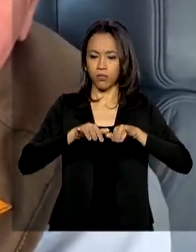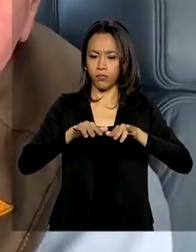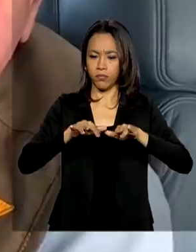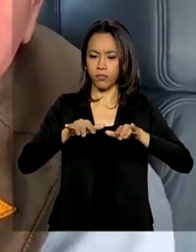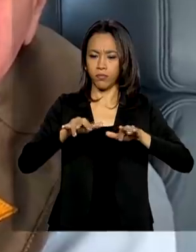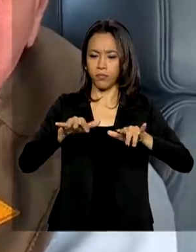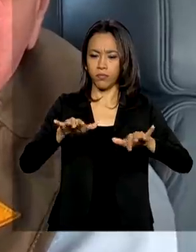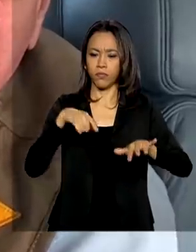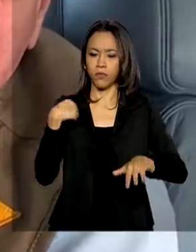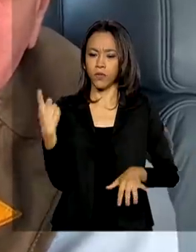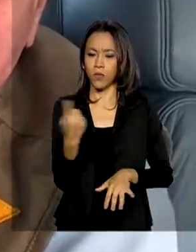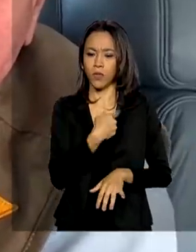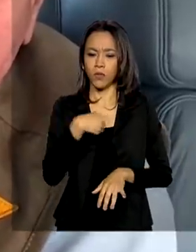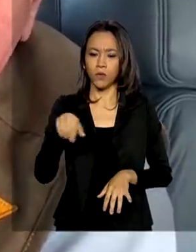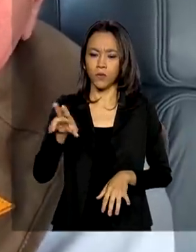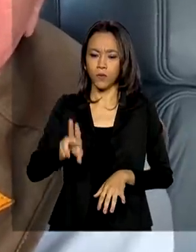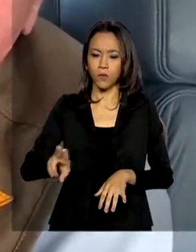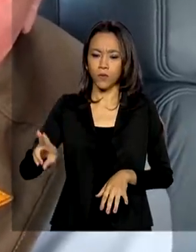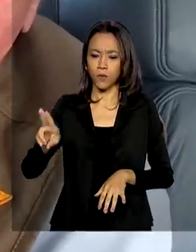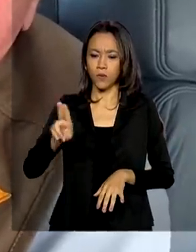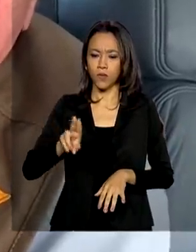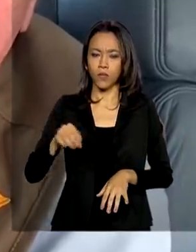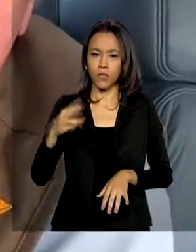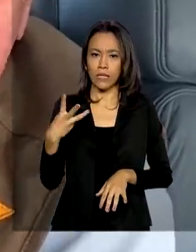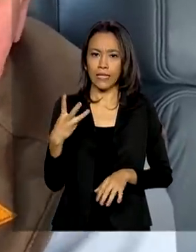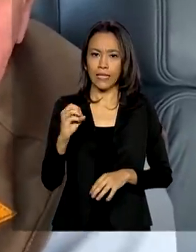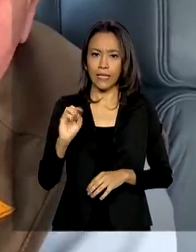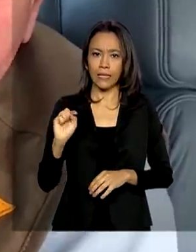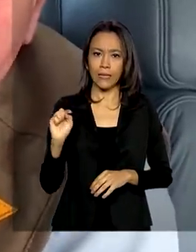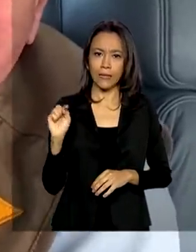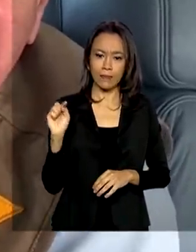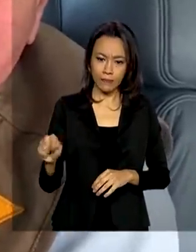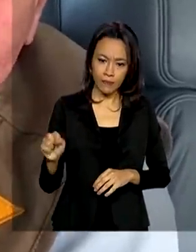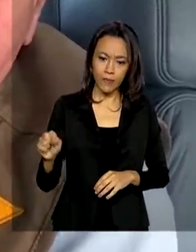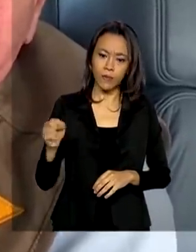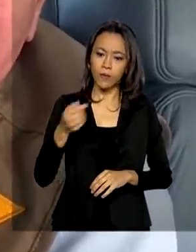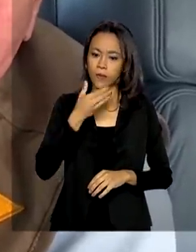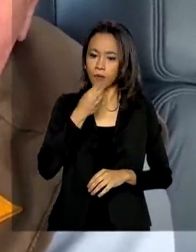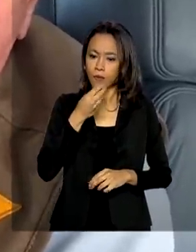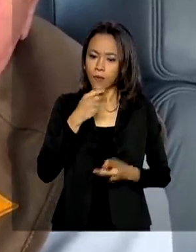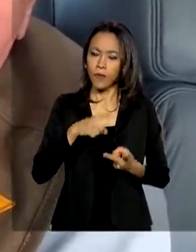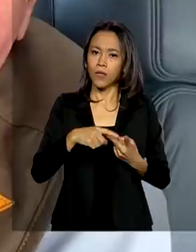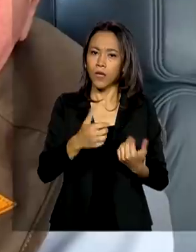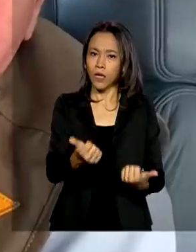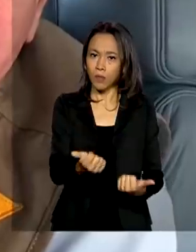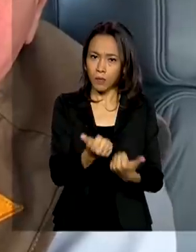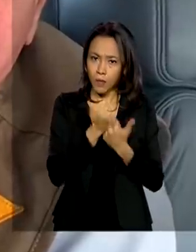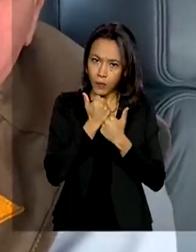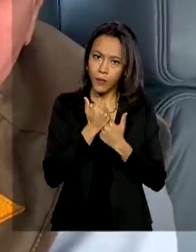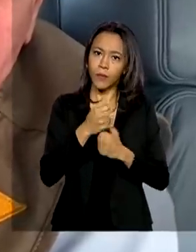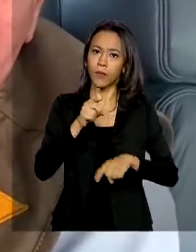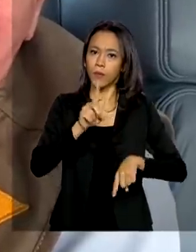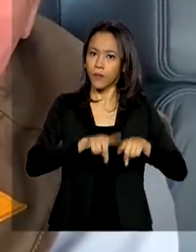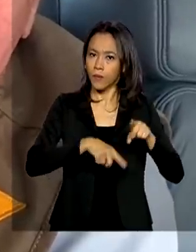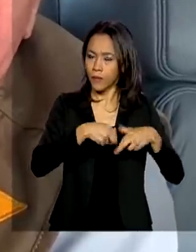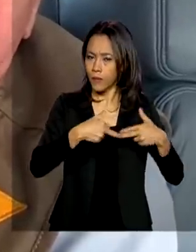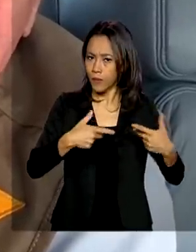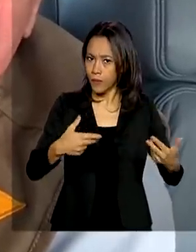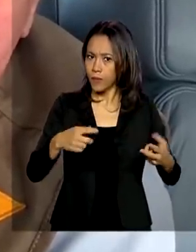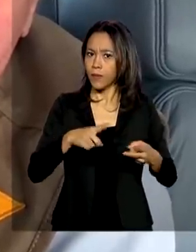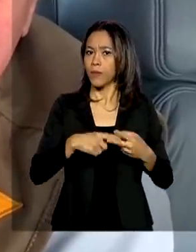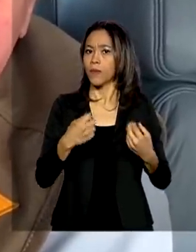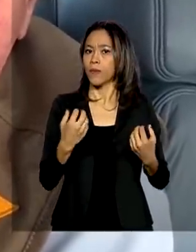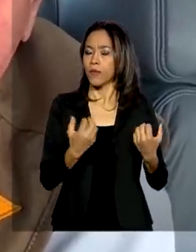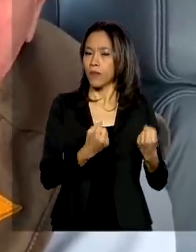estamos utilizando cerca de 30 mil homens-dias, mais apoio em viatura, os meios, a EBS, a